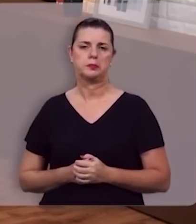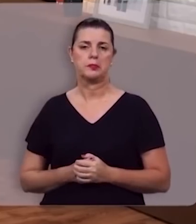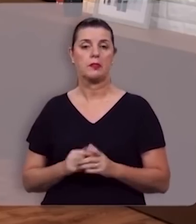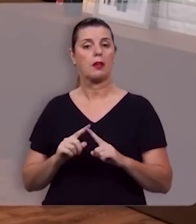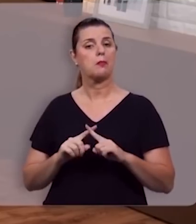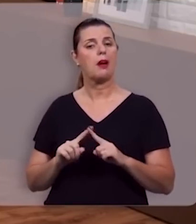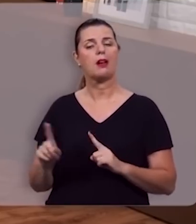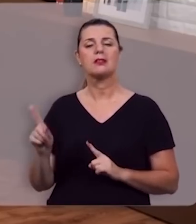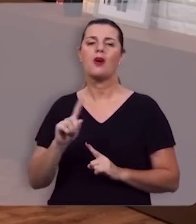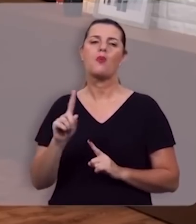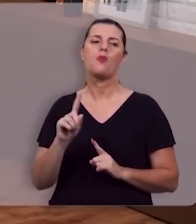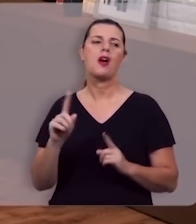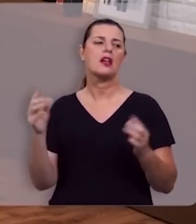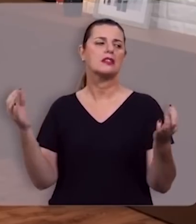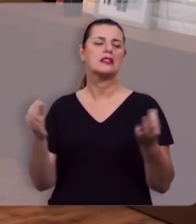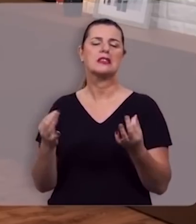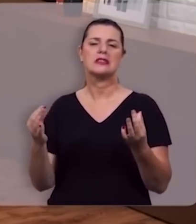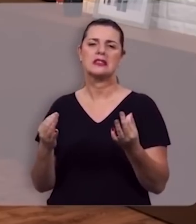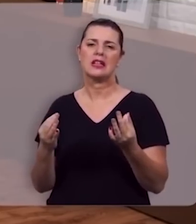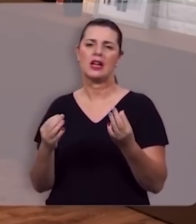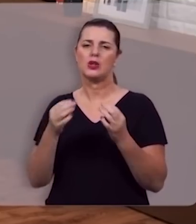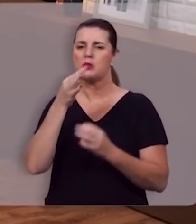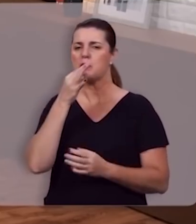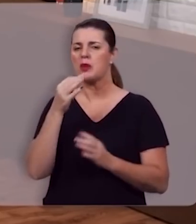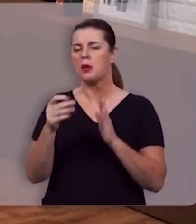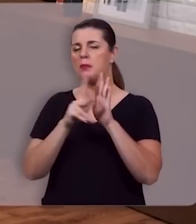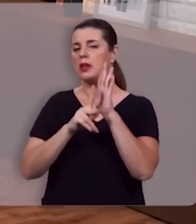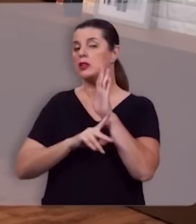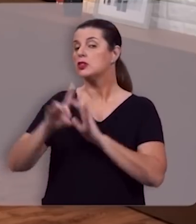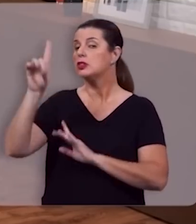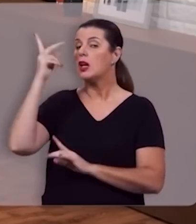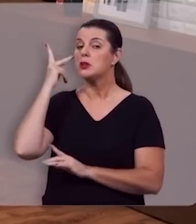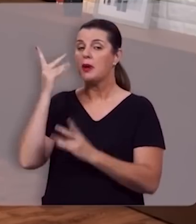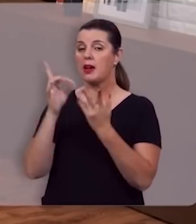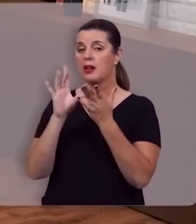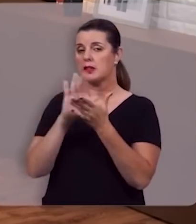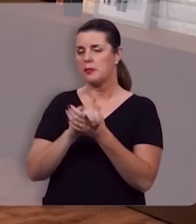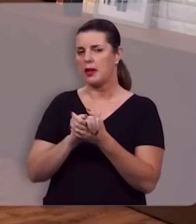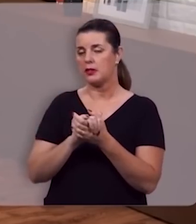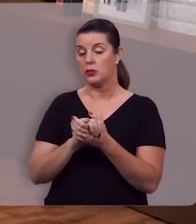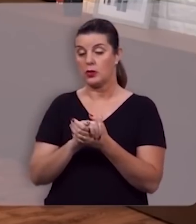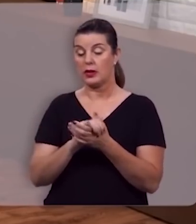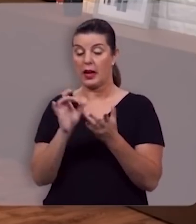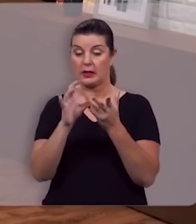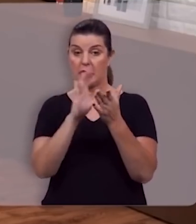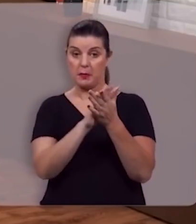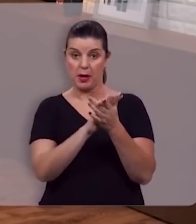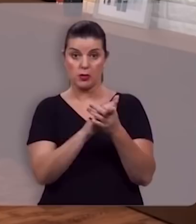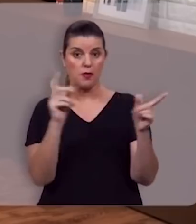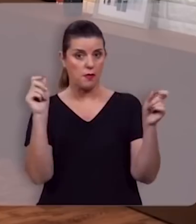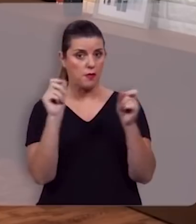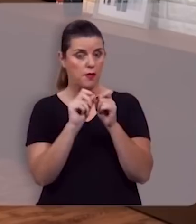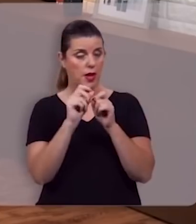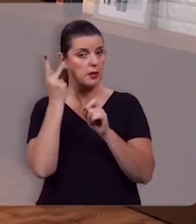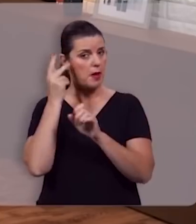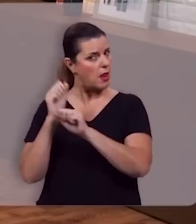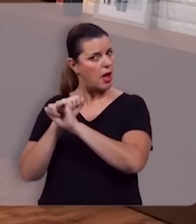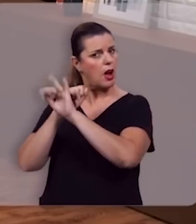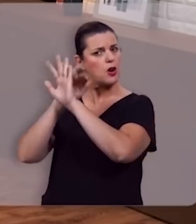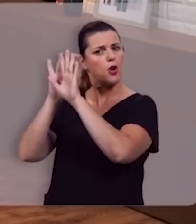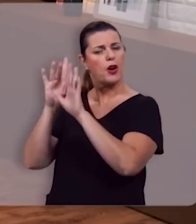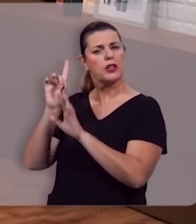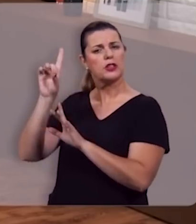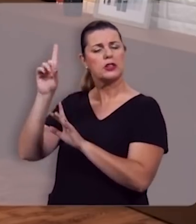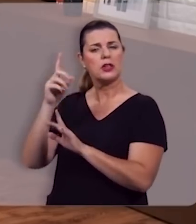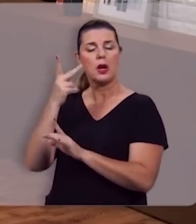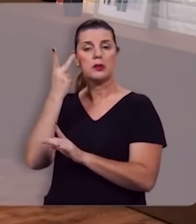mas não é esse certamente o propósito de deus para o casamento casamento foi instituído para glória de deus e para